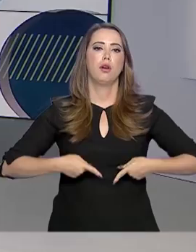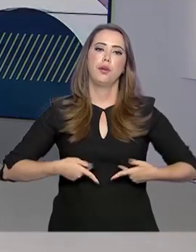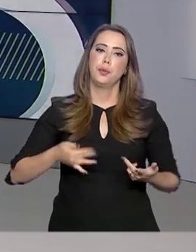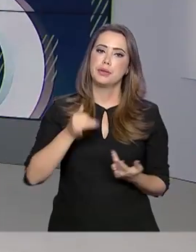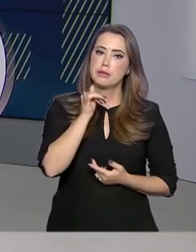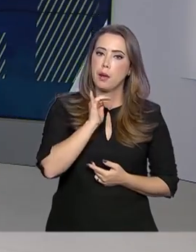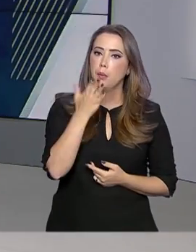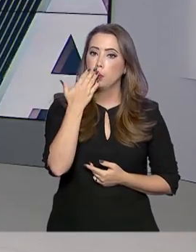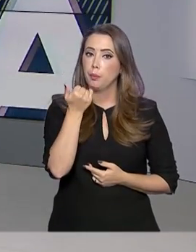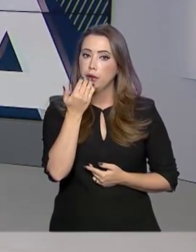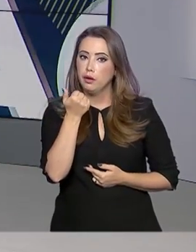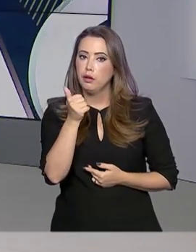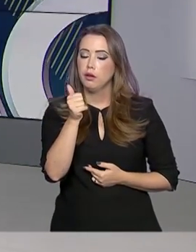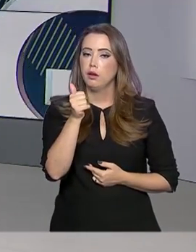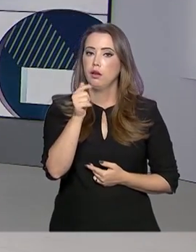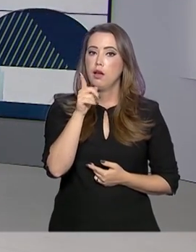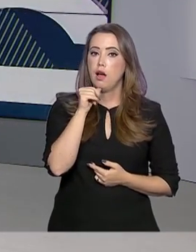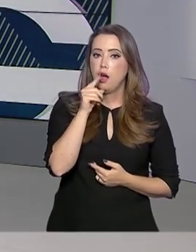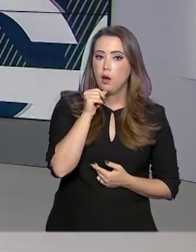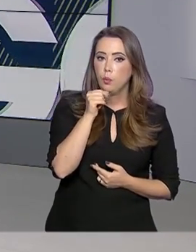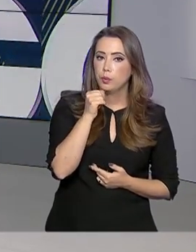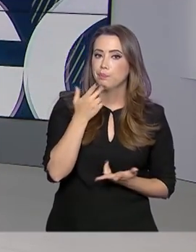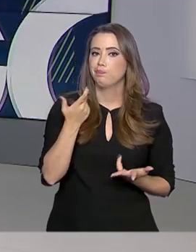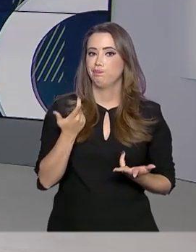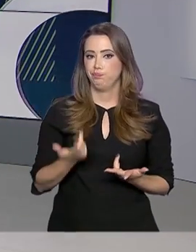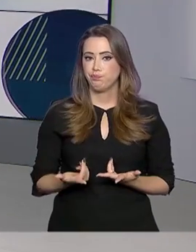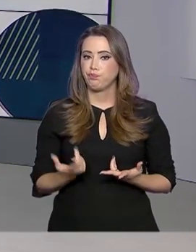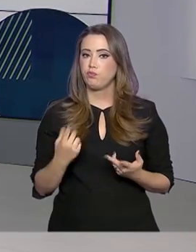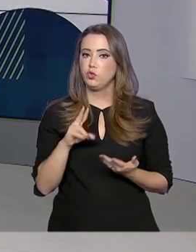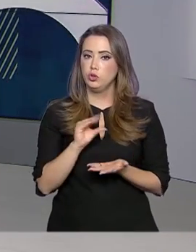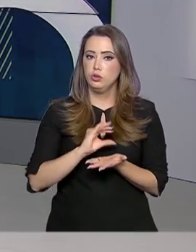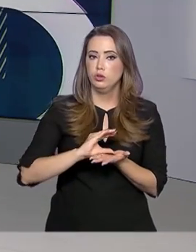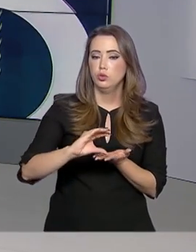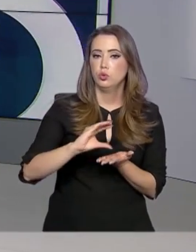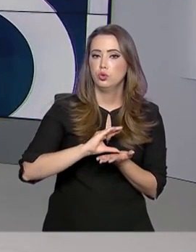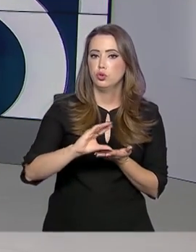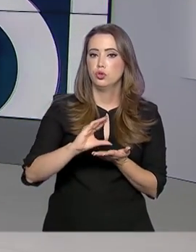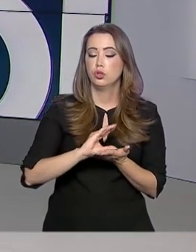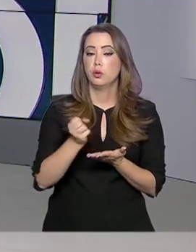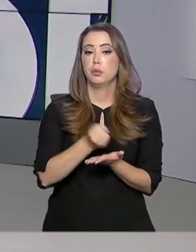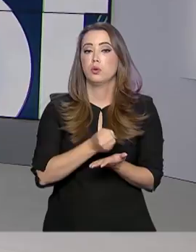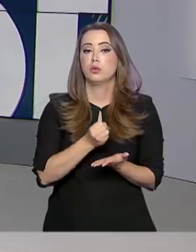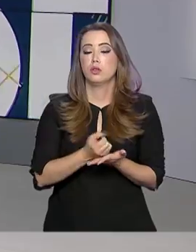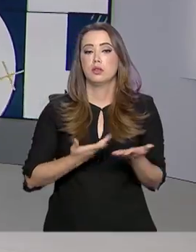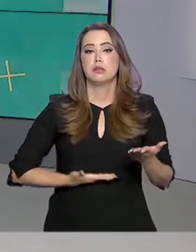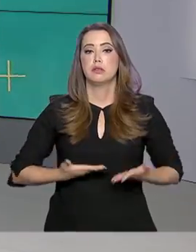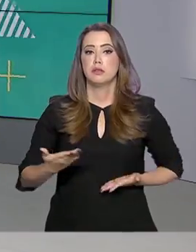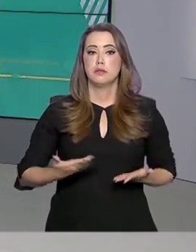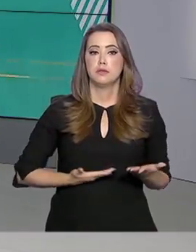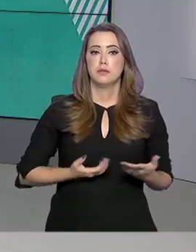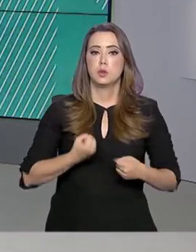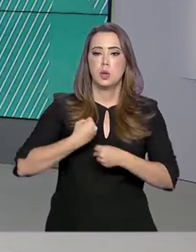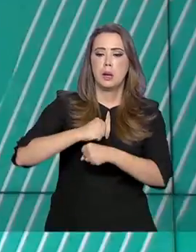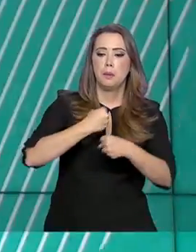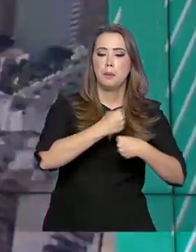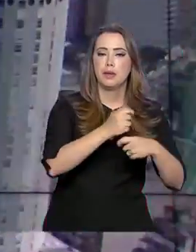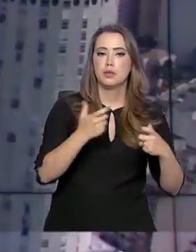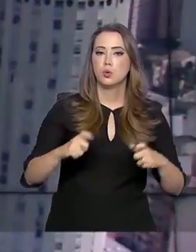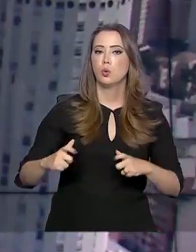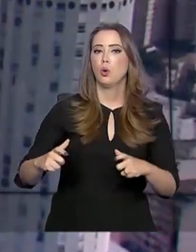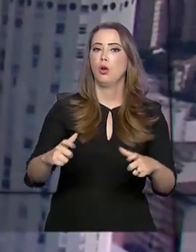básicas e água potável, além do repasse de recursos para a contratação de serviços, como a limpeza de vias públicas.